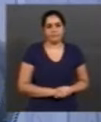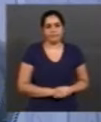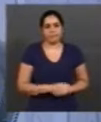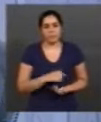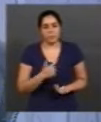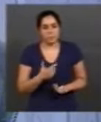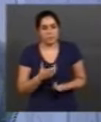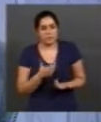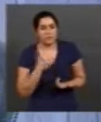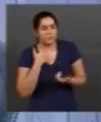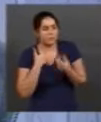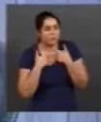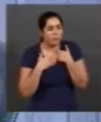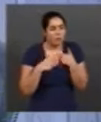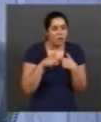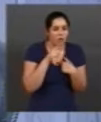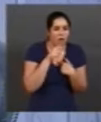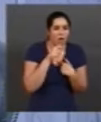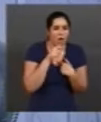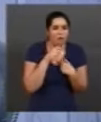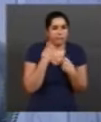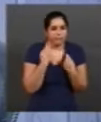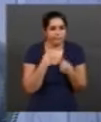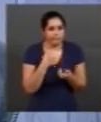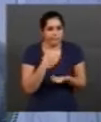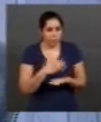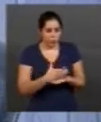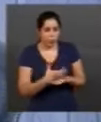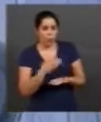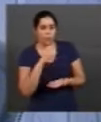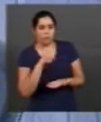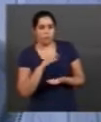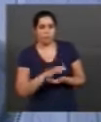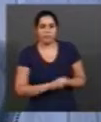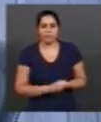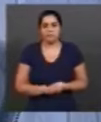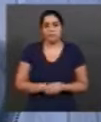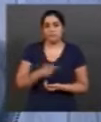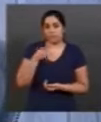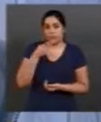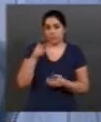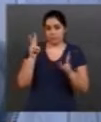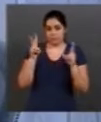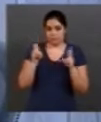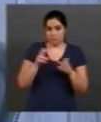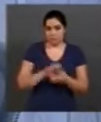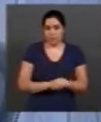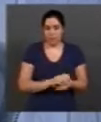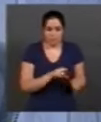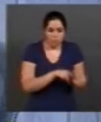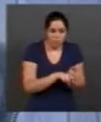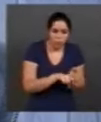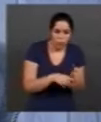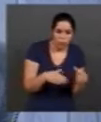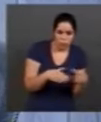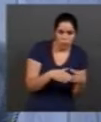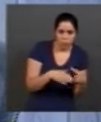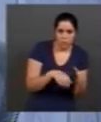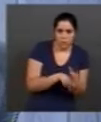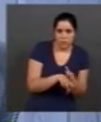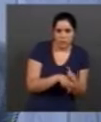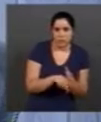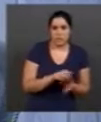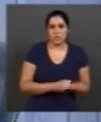há nada melhor que um copo de água, não é mesmo? Falando sobre o assunto, uma equipe de pesquisadores de um projeto do curso